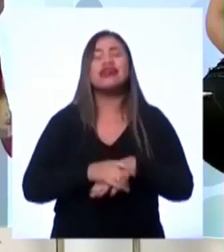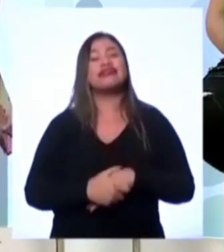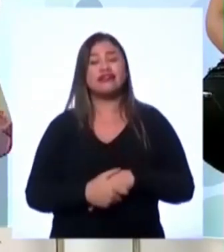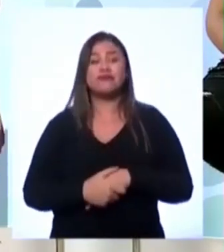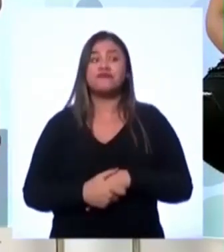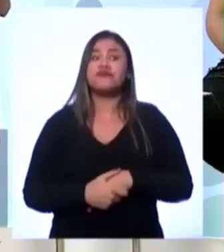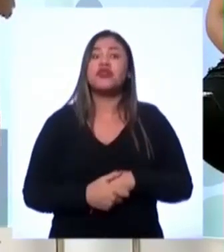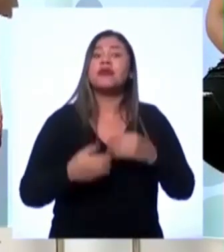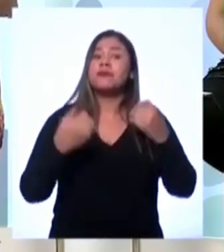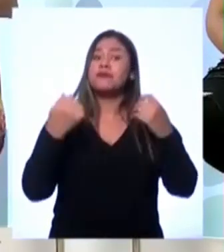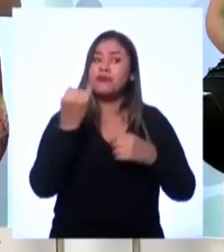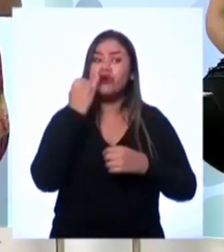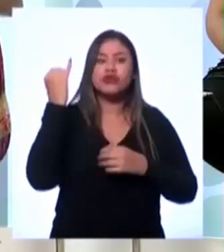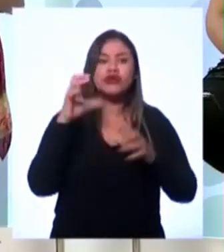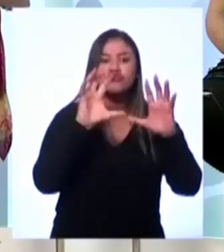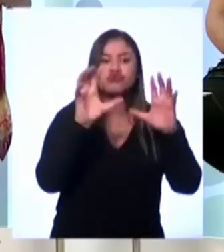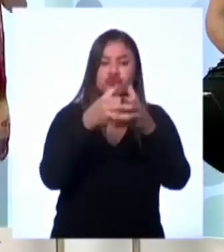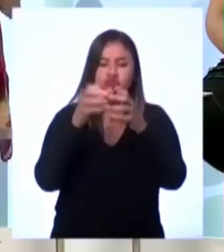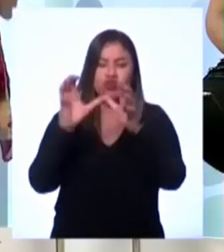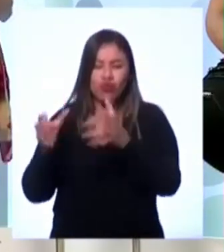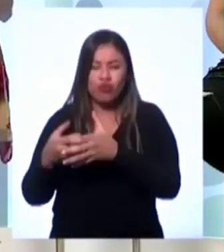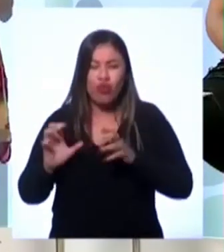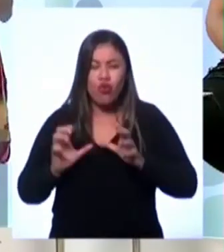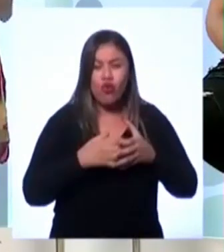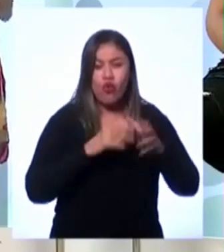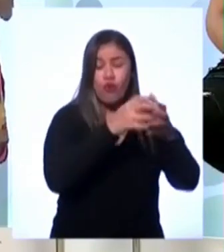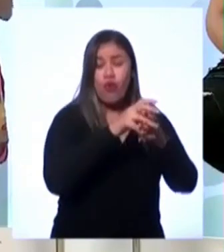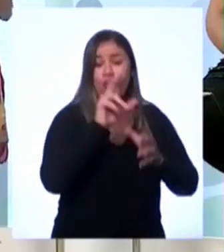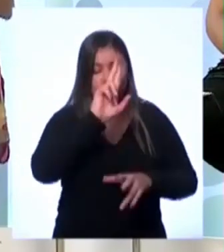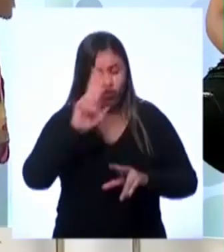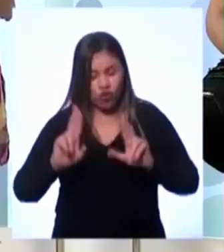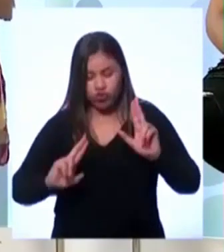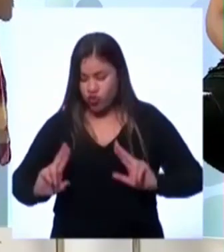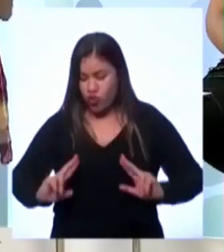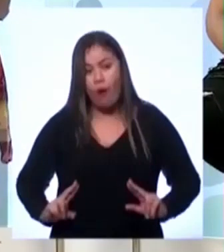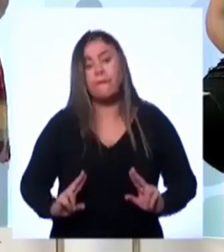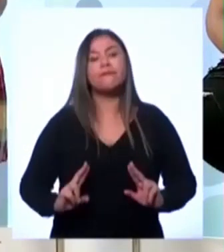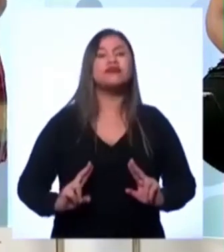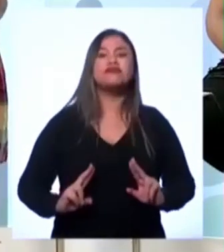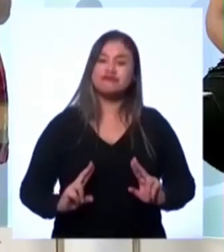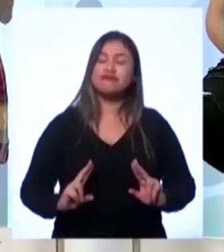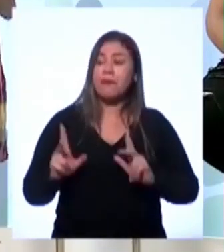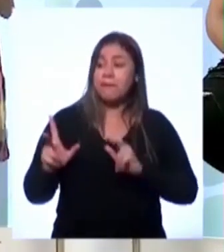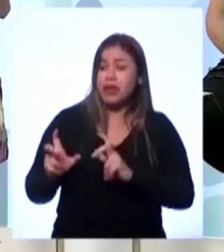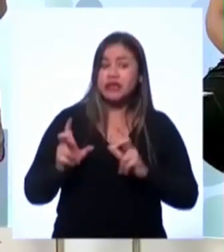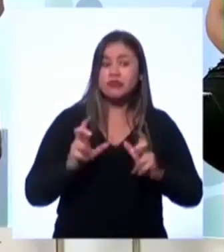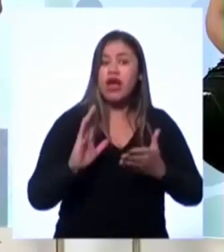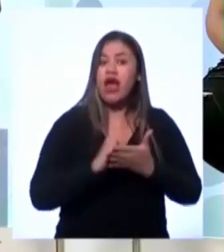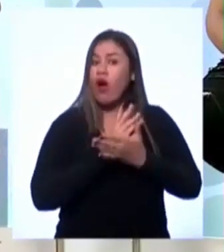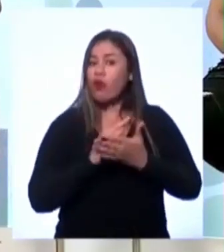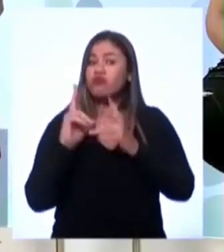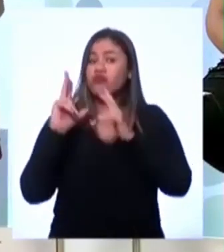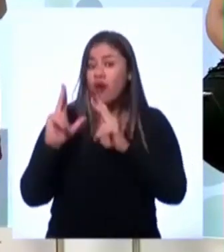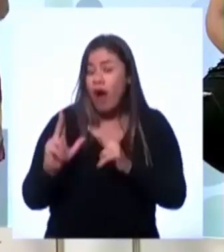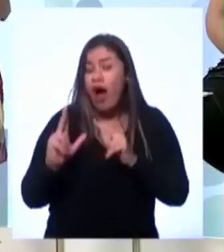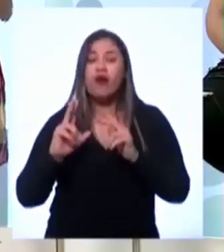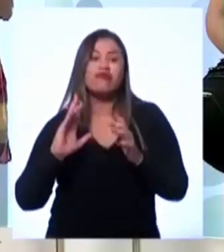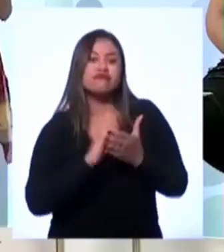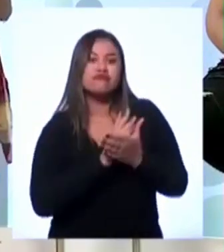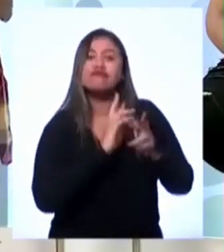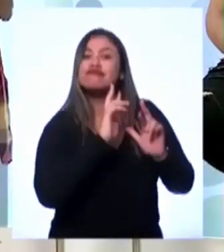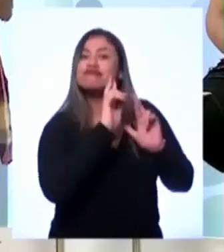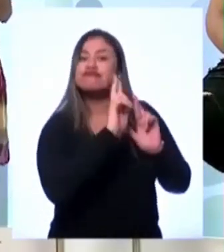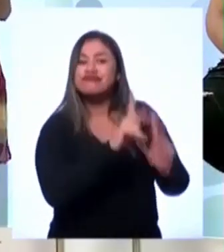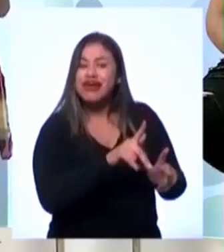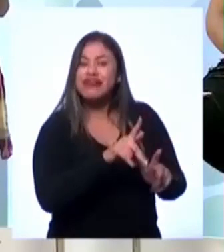nomear os grupos que compõem a nossa diversidade, perceber as semelhanças e as diferenças para a gente saber